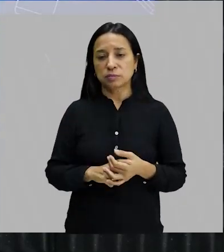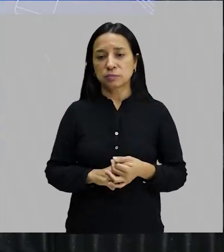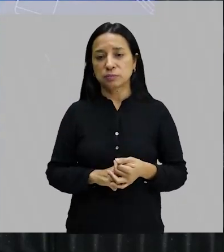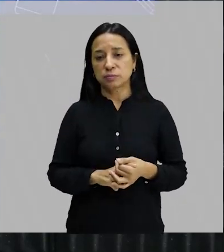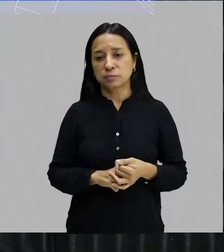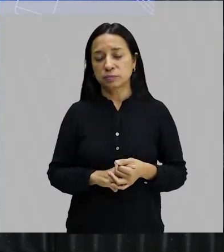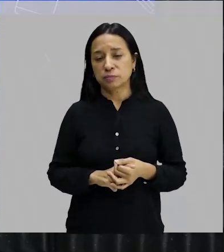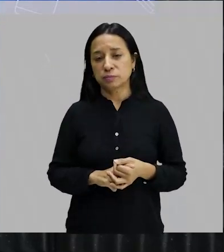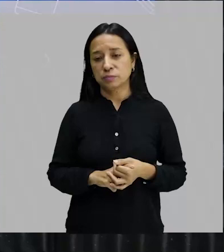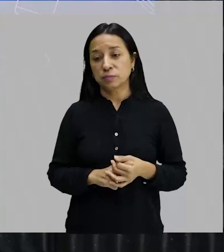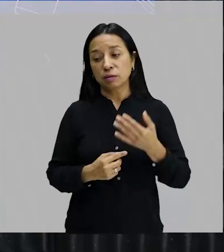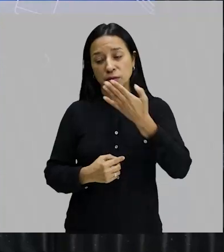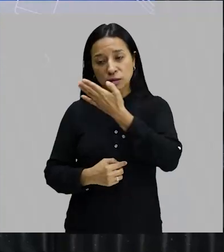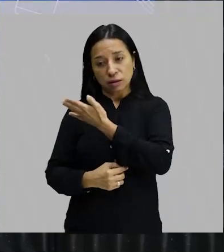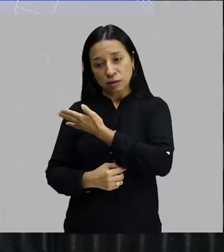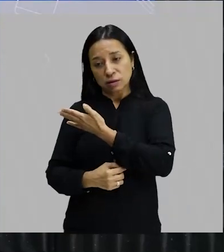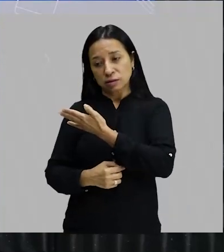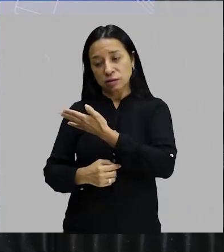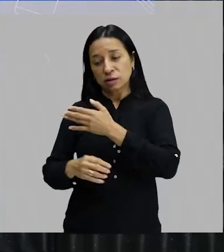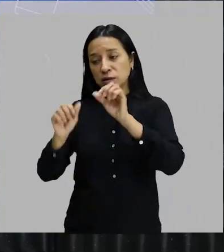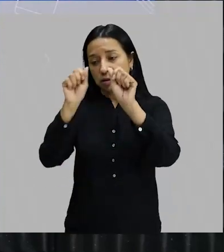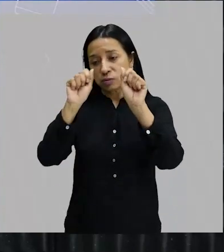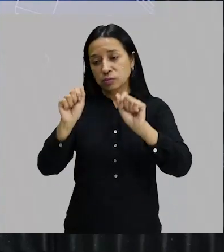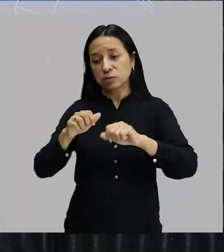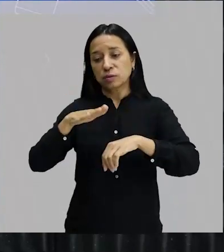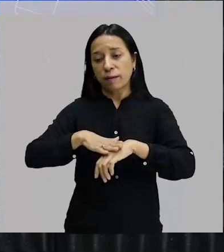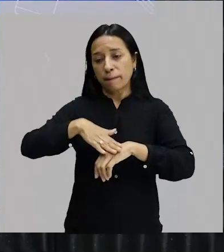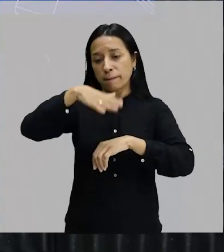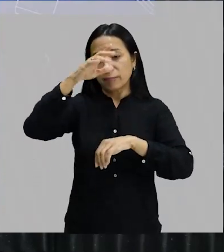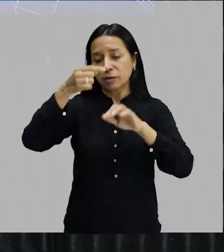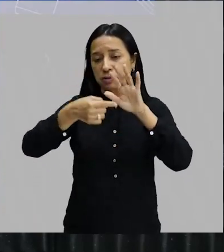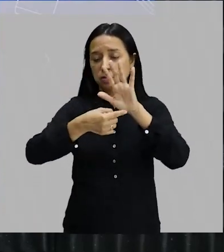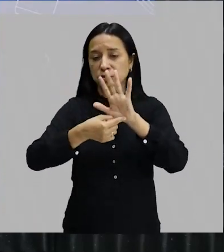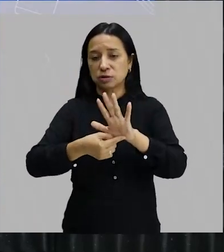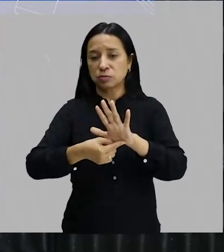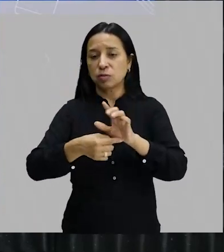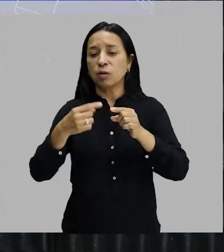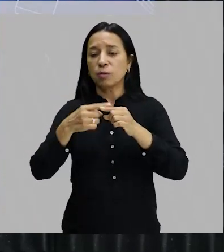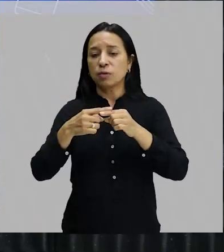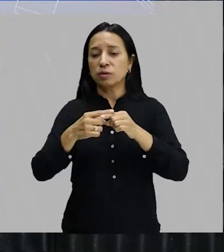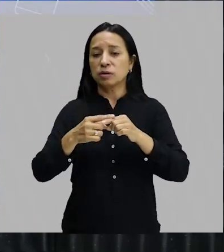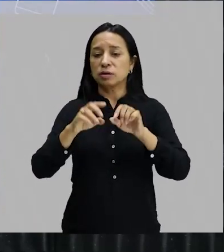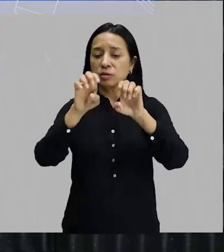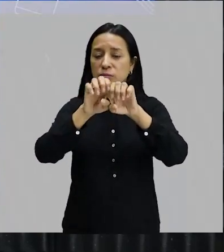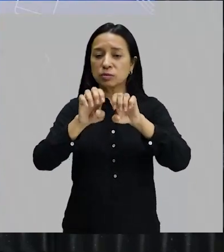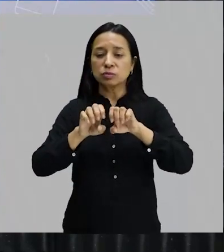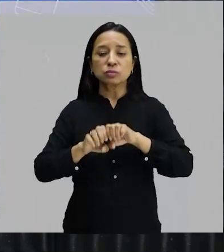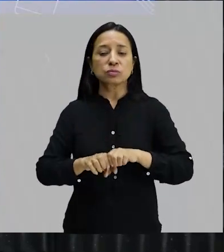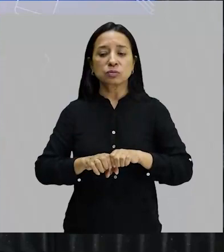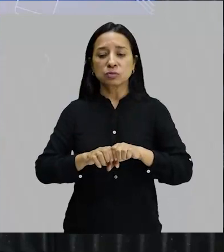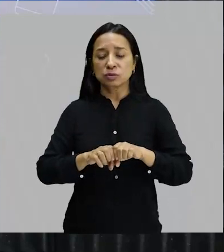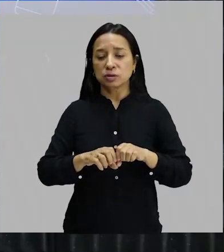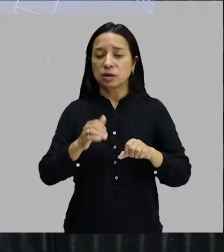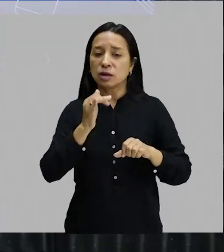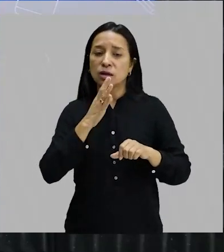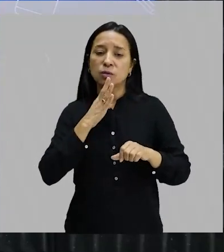um dos escultores que mais se destacou, por quê? Porque ele tem uma estrutura de obras muito conhecida depois da Semana de Arte Moderna, porque